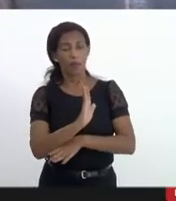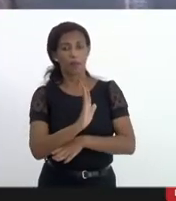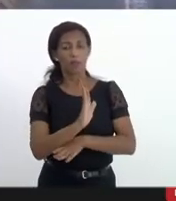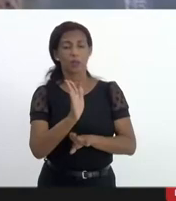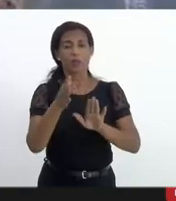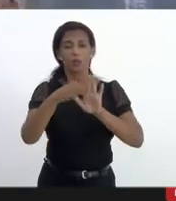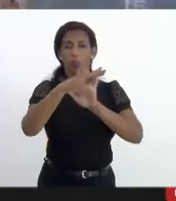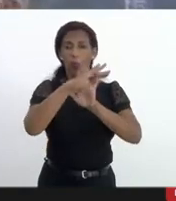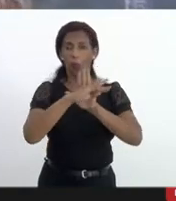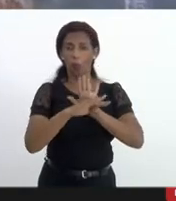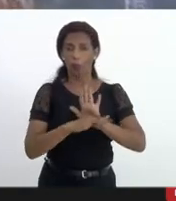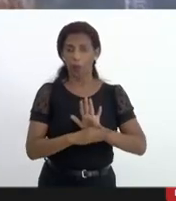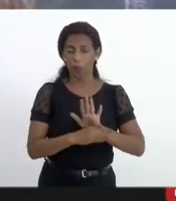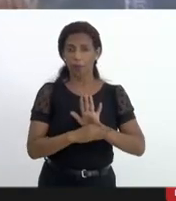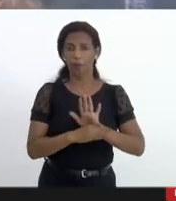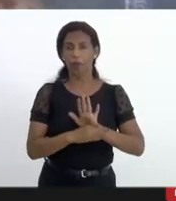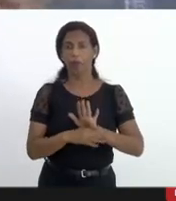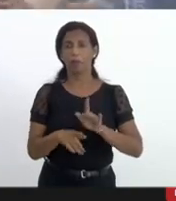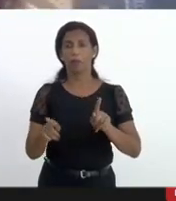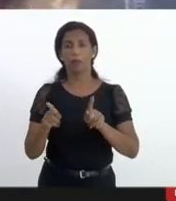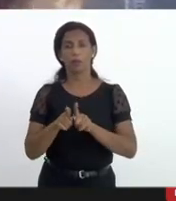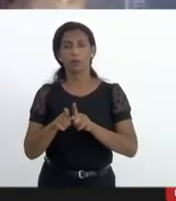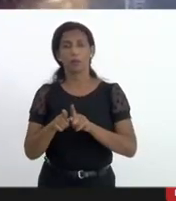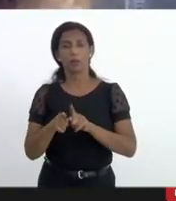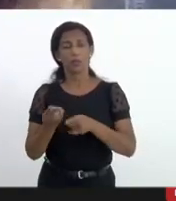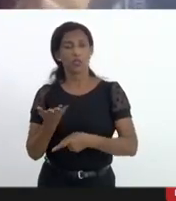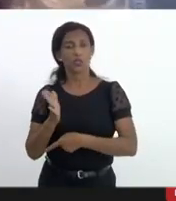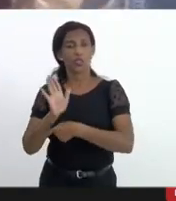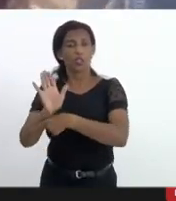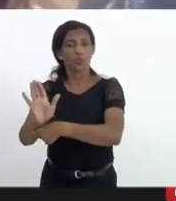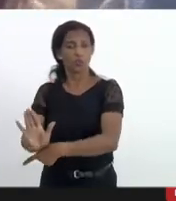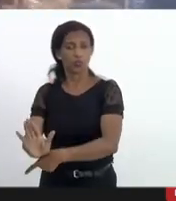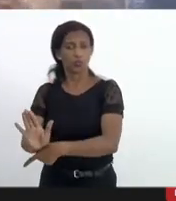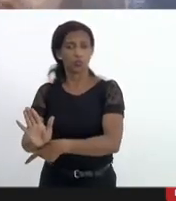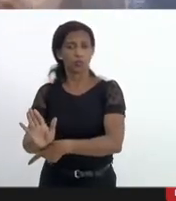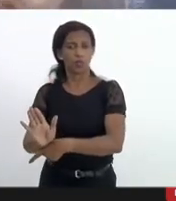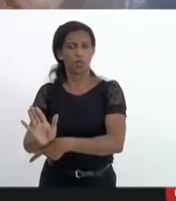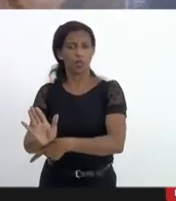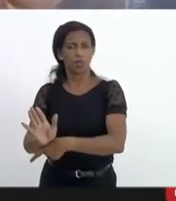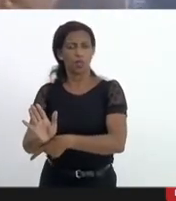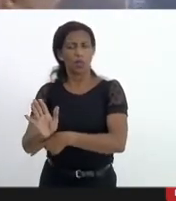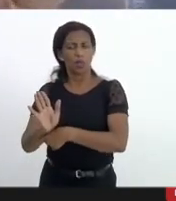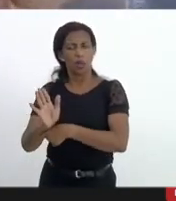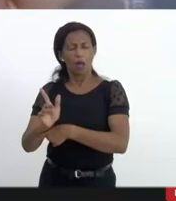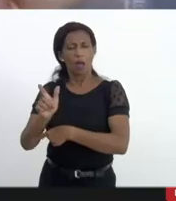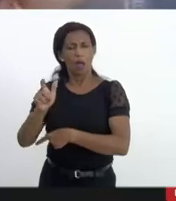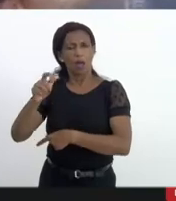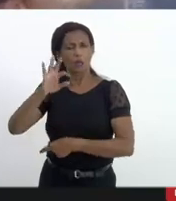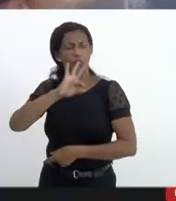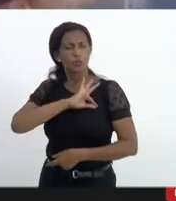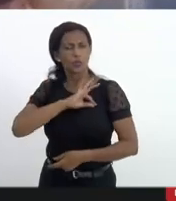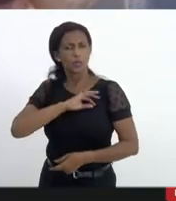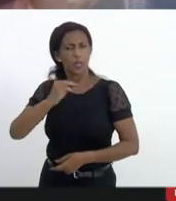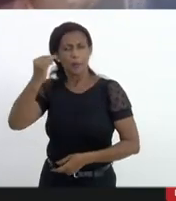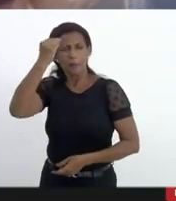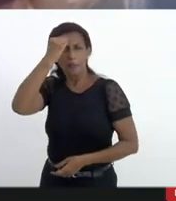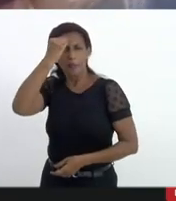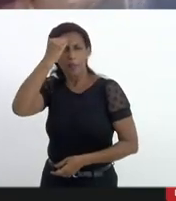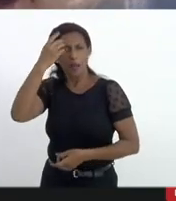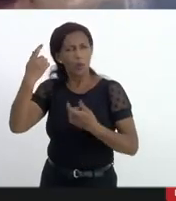um programa de acolhimento à saúde mental dos policiais infelizmente a gente